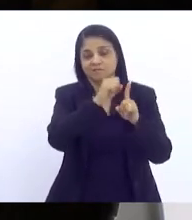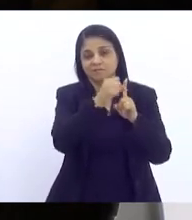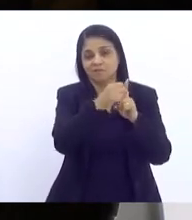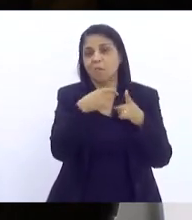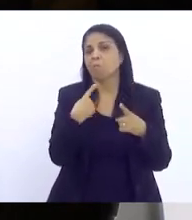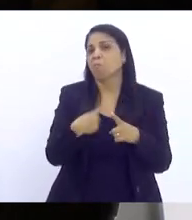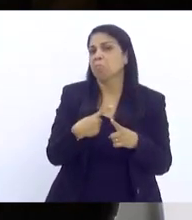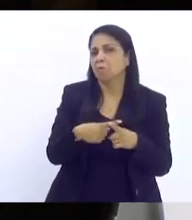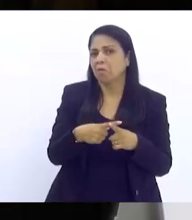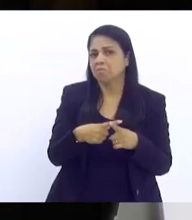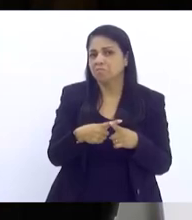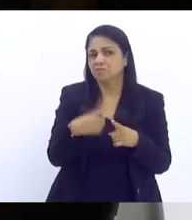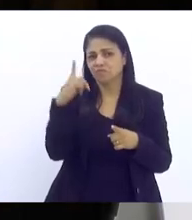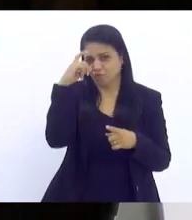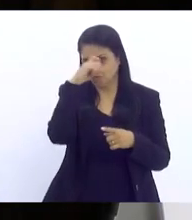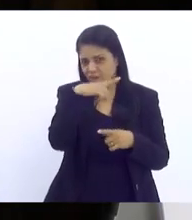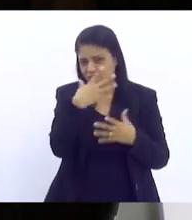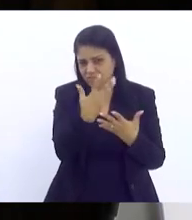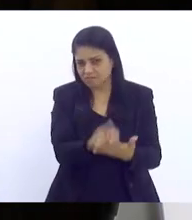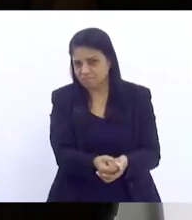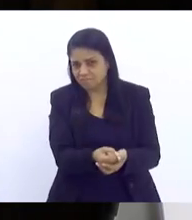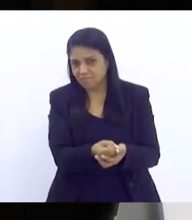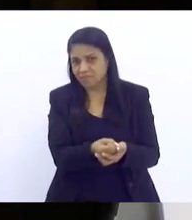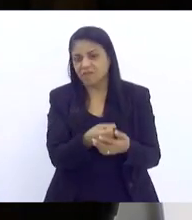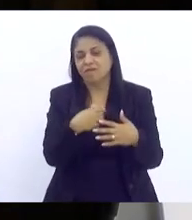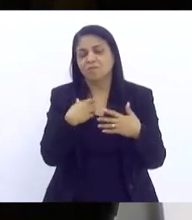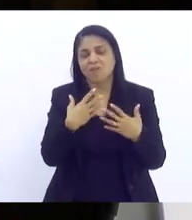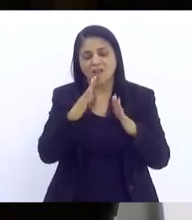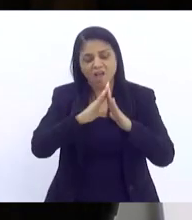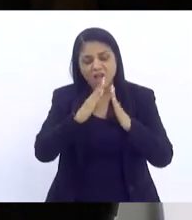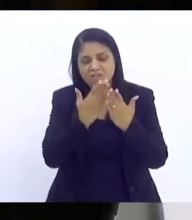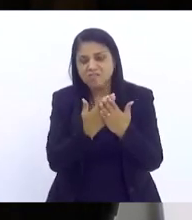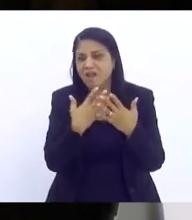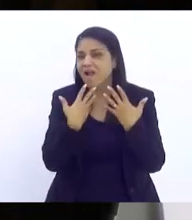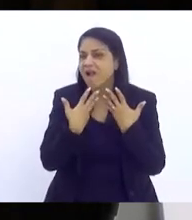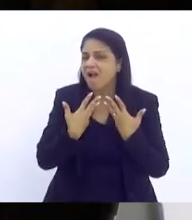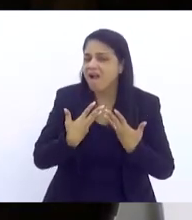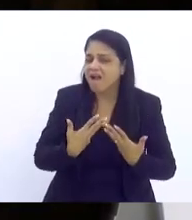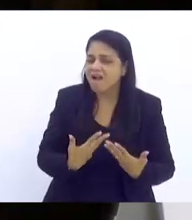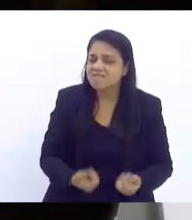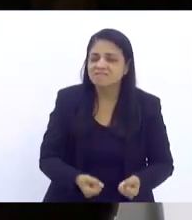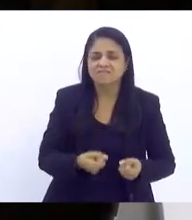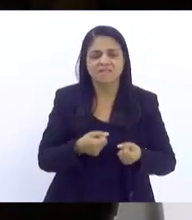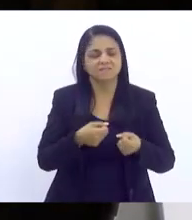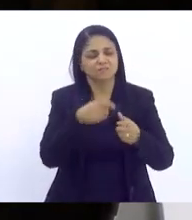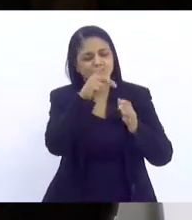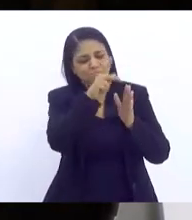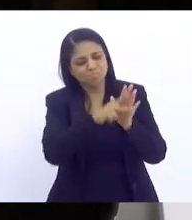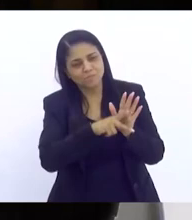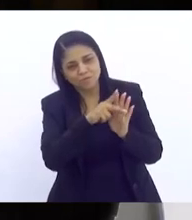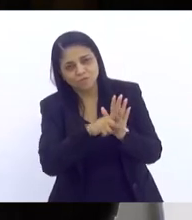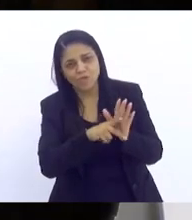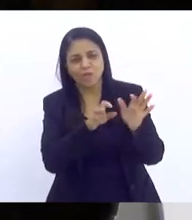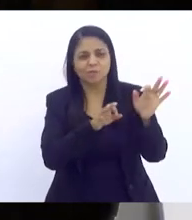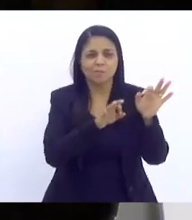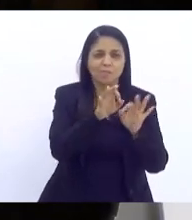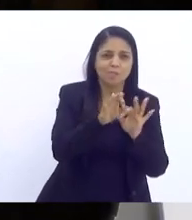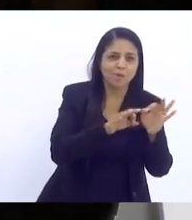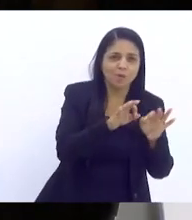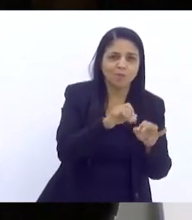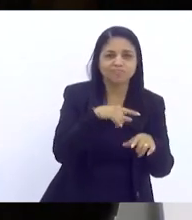resistência? Porque a escola está cansada de receber uma série de projetos e programas que, muitas vezes,